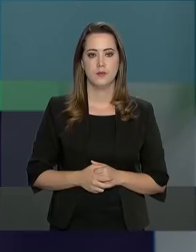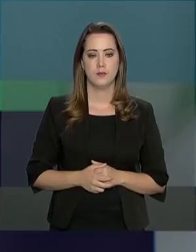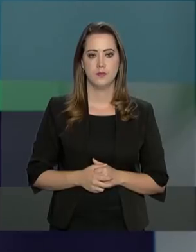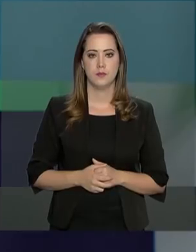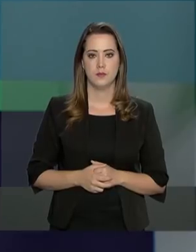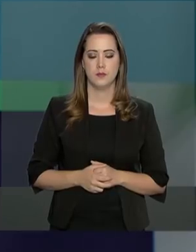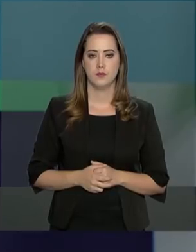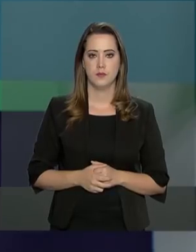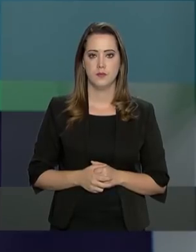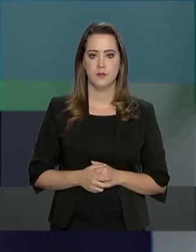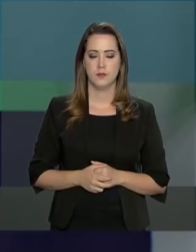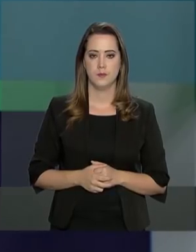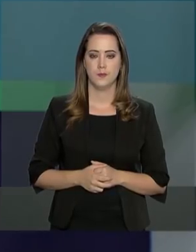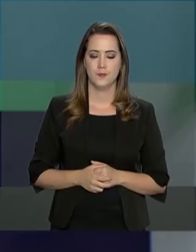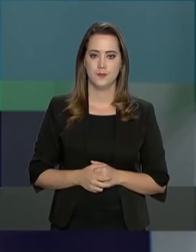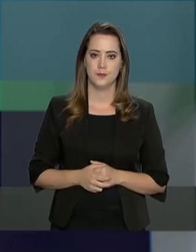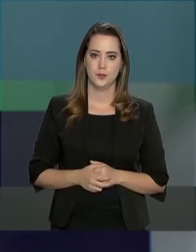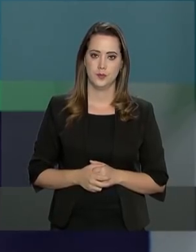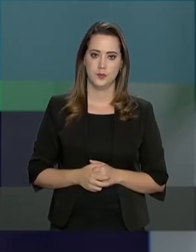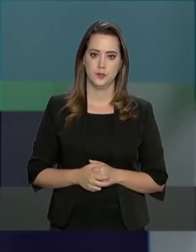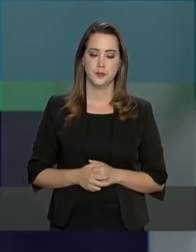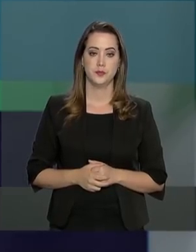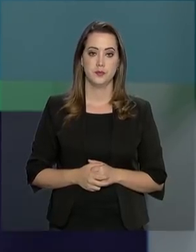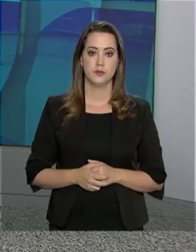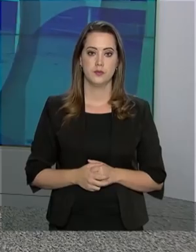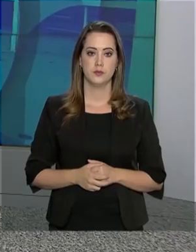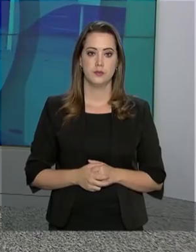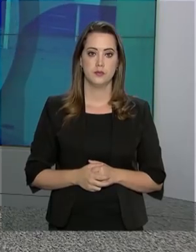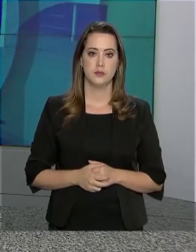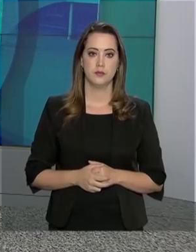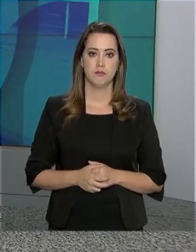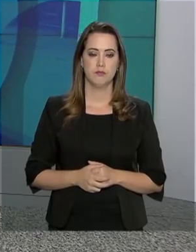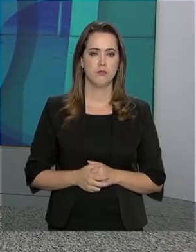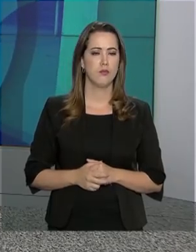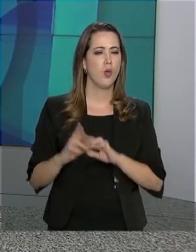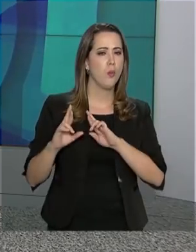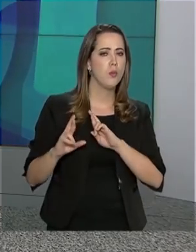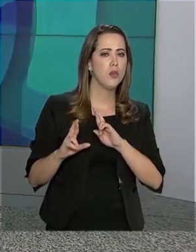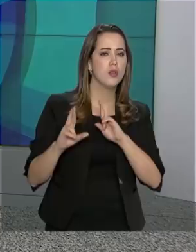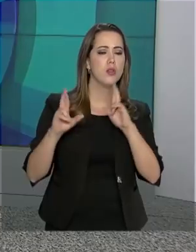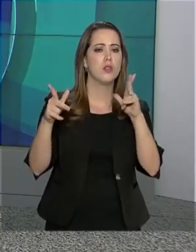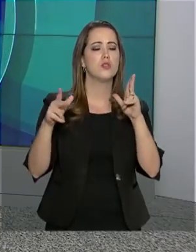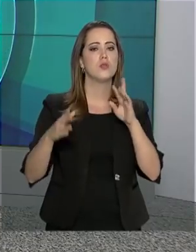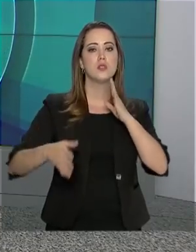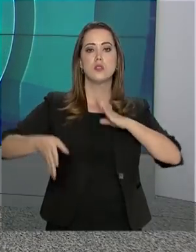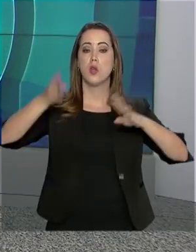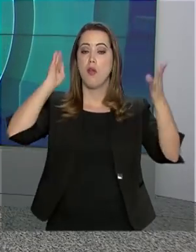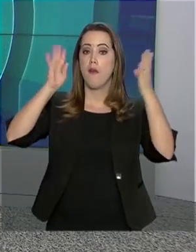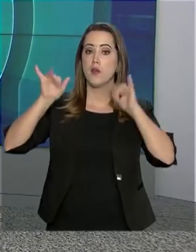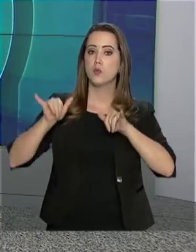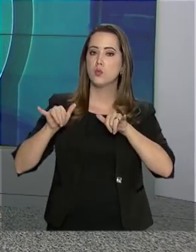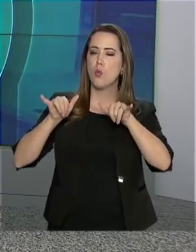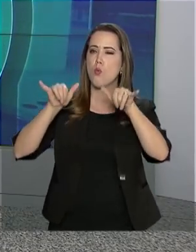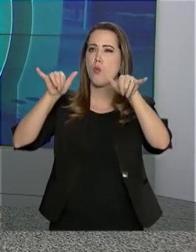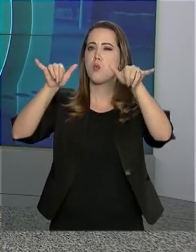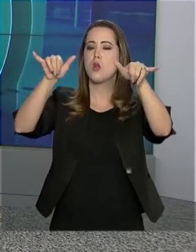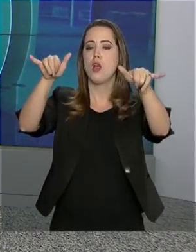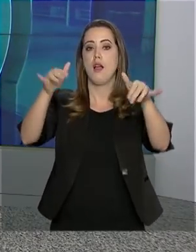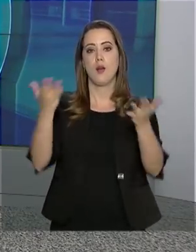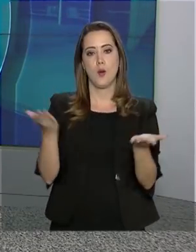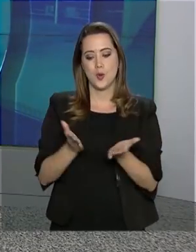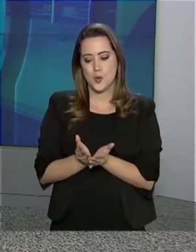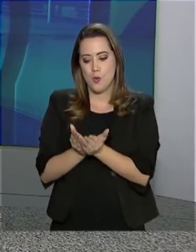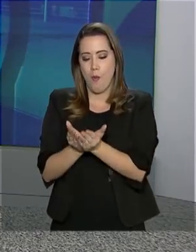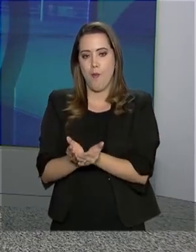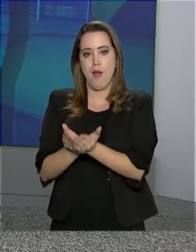agricultura.gov.br. Como alternativa aos caminhões e aviões, os barcos